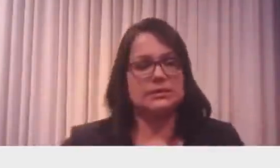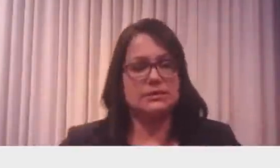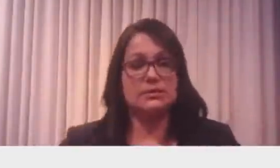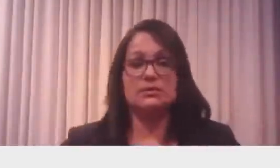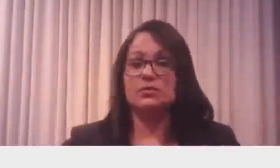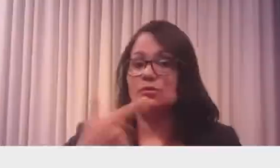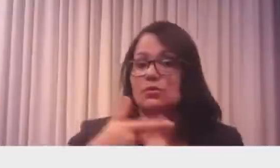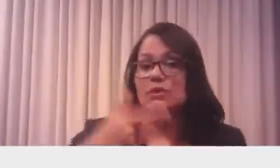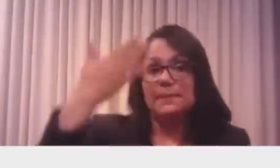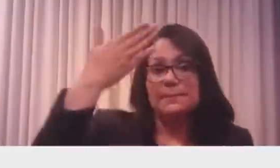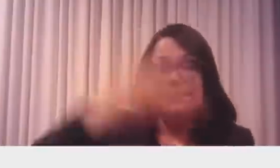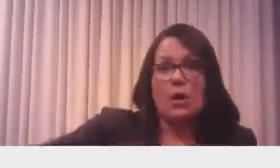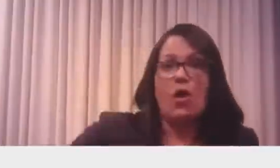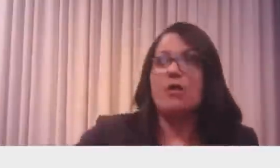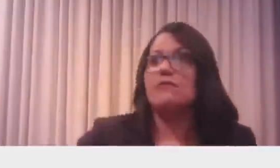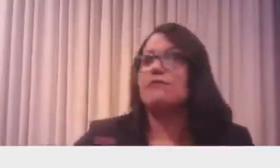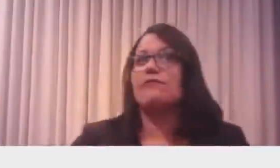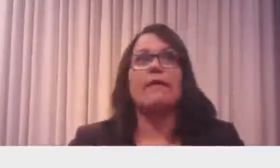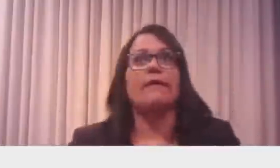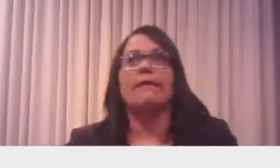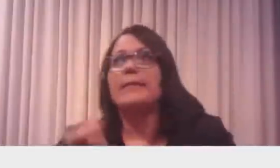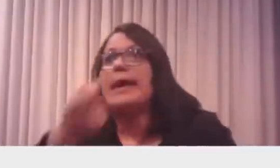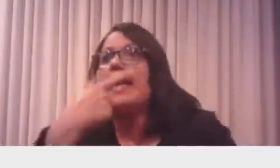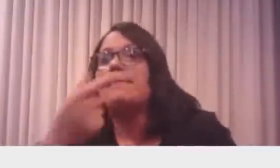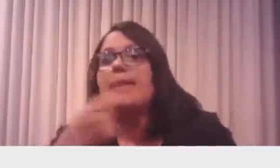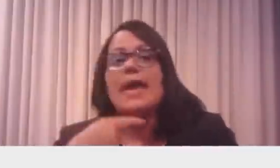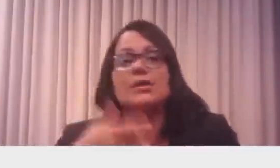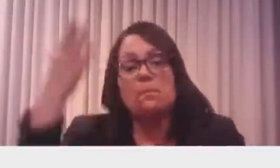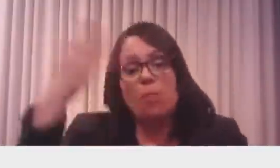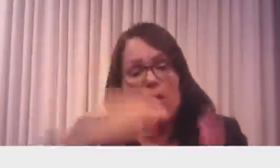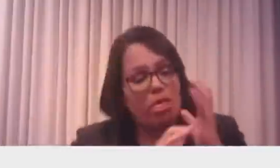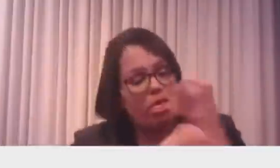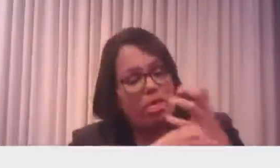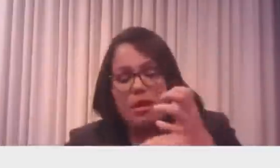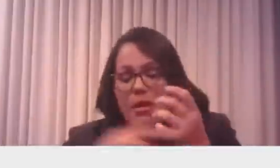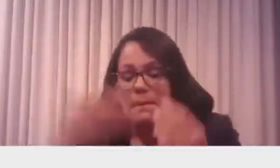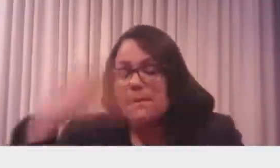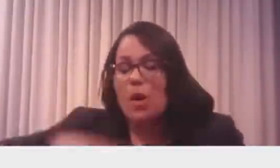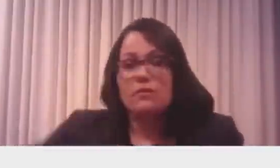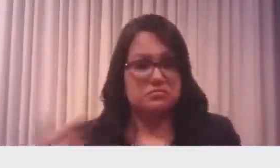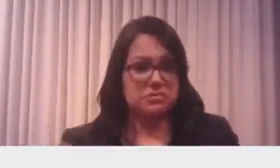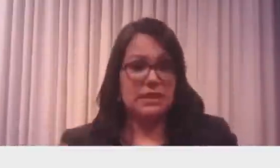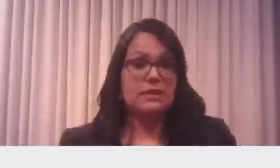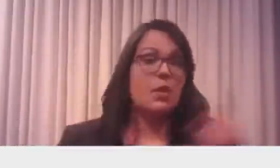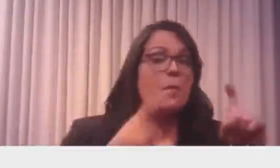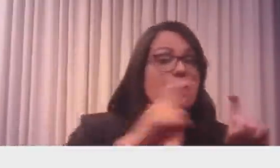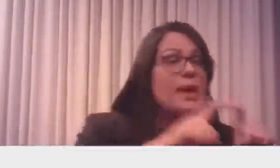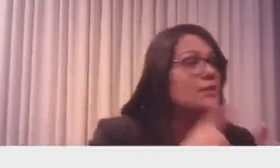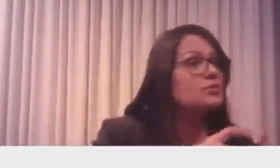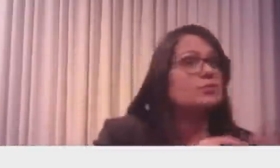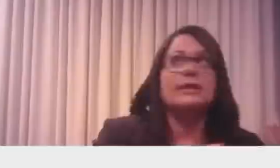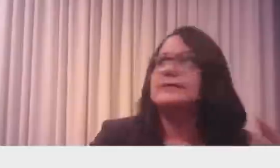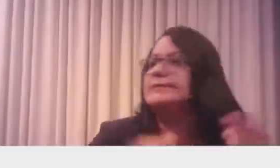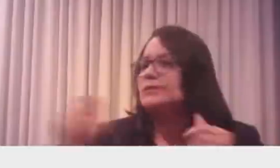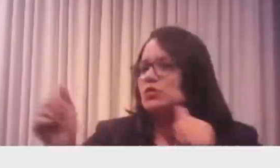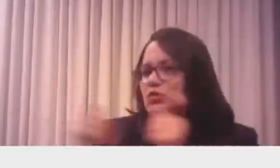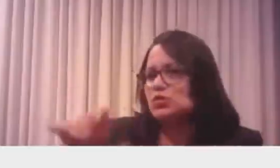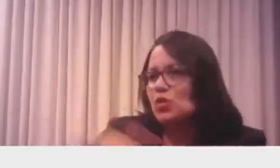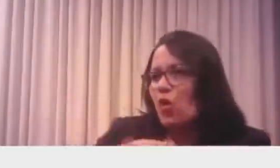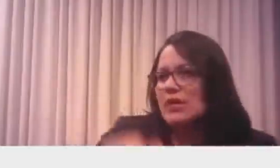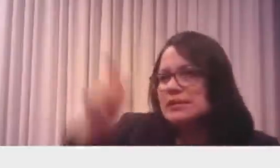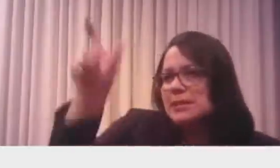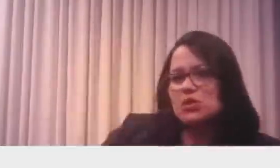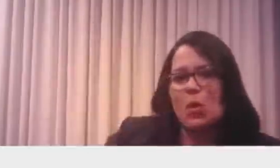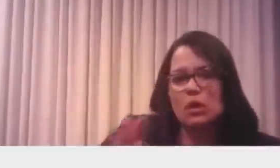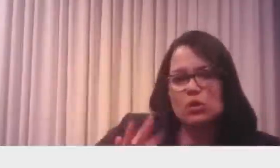comprovadamente nada para aquele tipo de doença. tem o direito de comum acordo com o paciente. Olha, você quer tomar esse negócio aqui ou